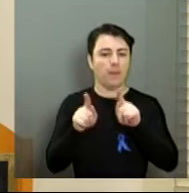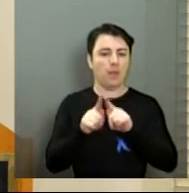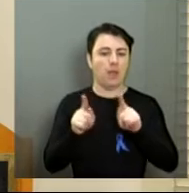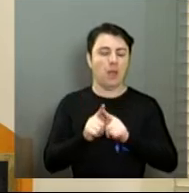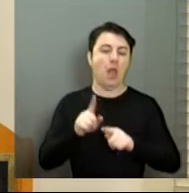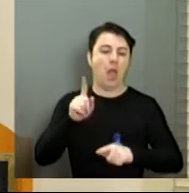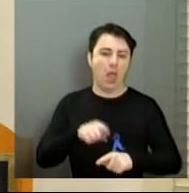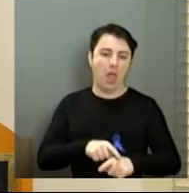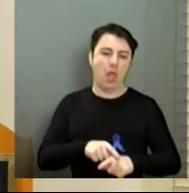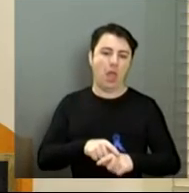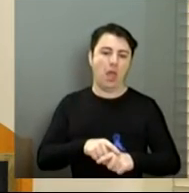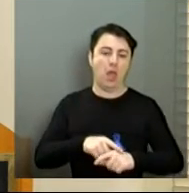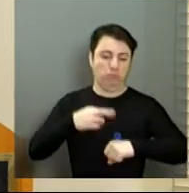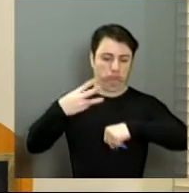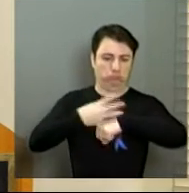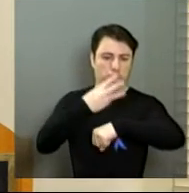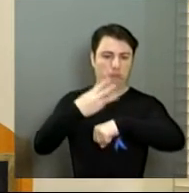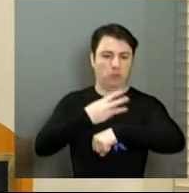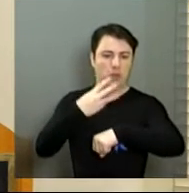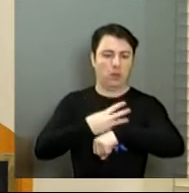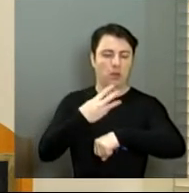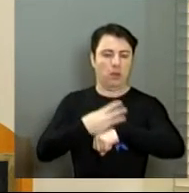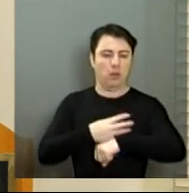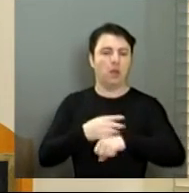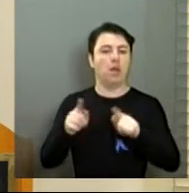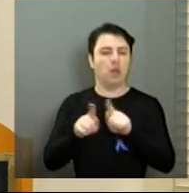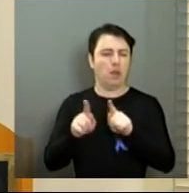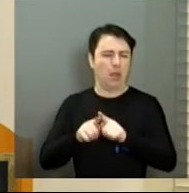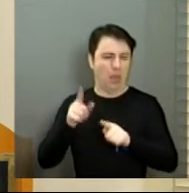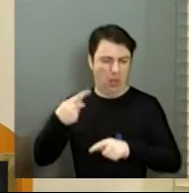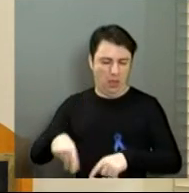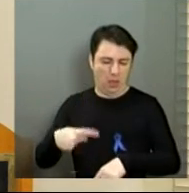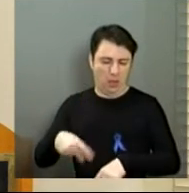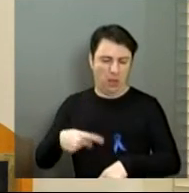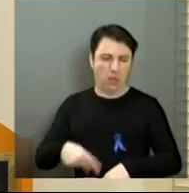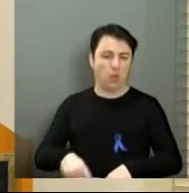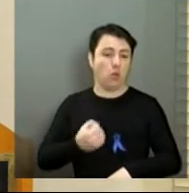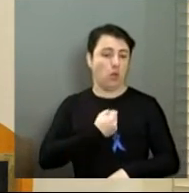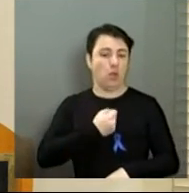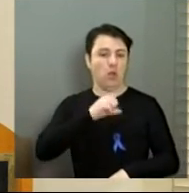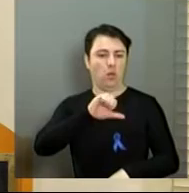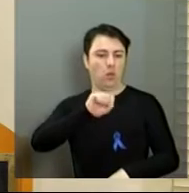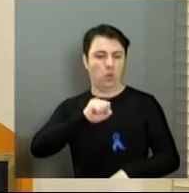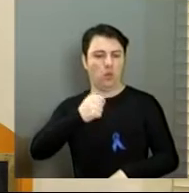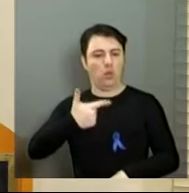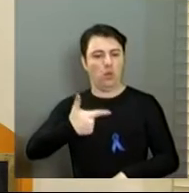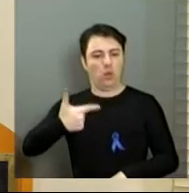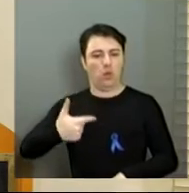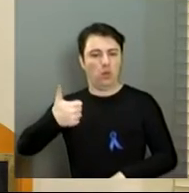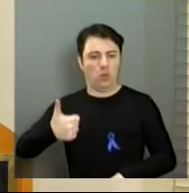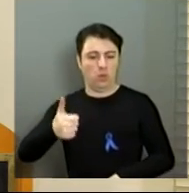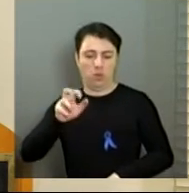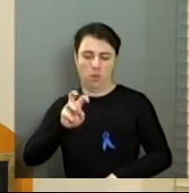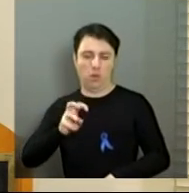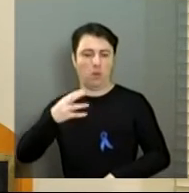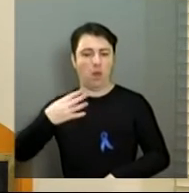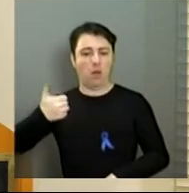ficamos ligadas no WhatsApp do mandato, instituído desde o primeiro dia de mandato, que é o 98221